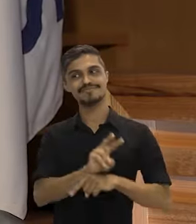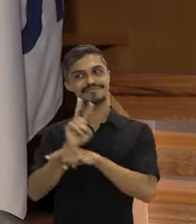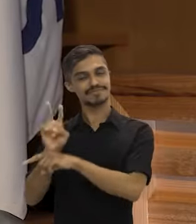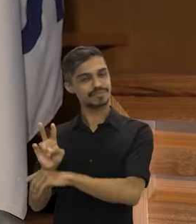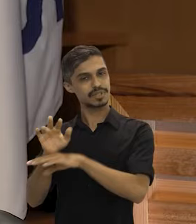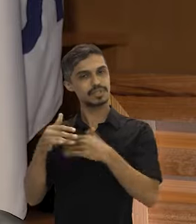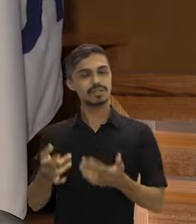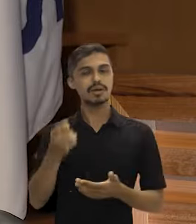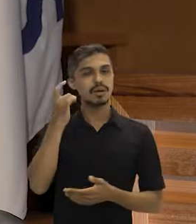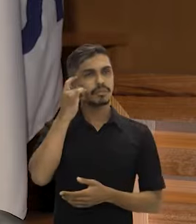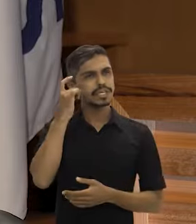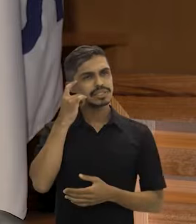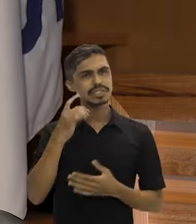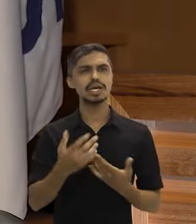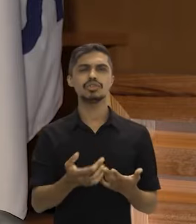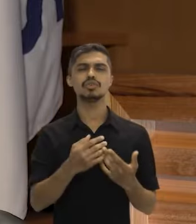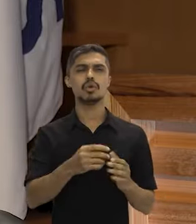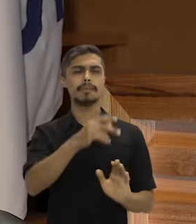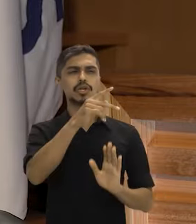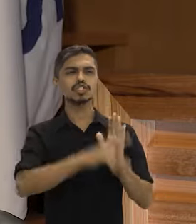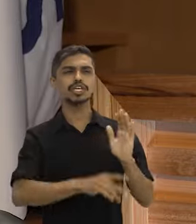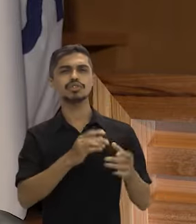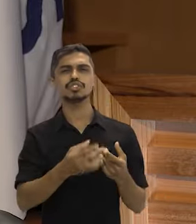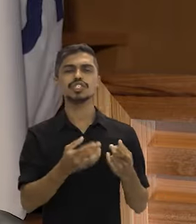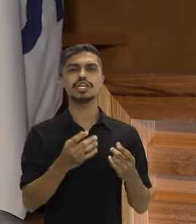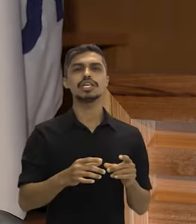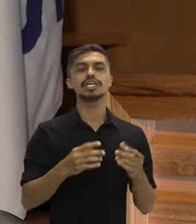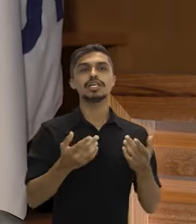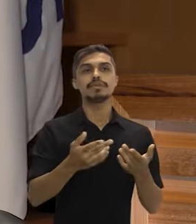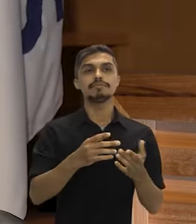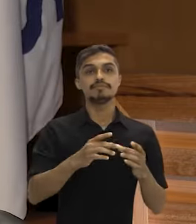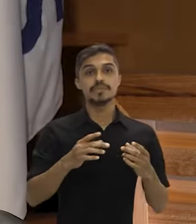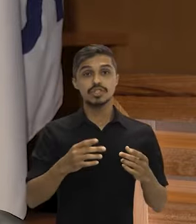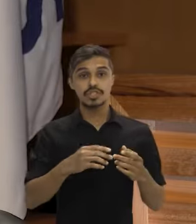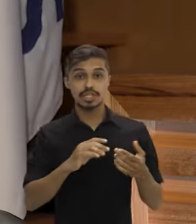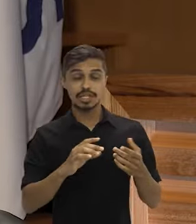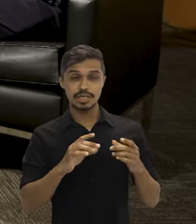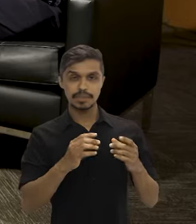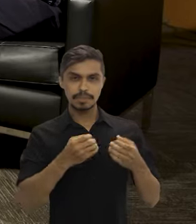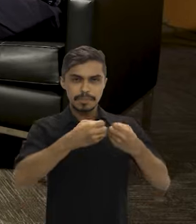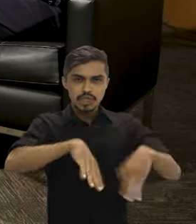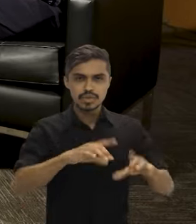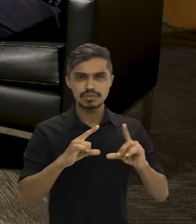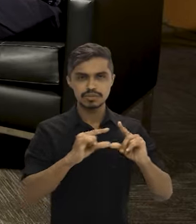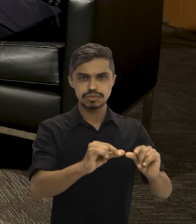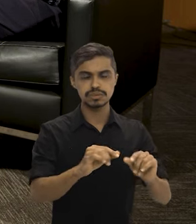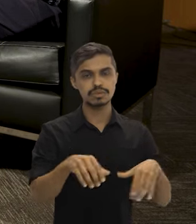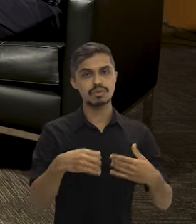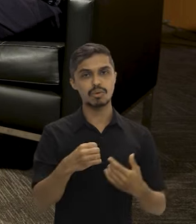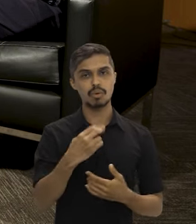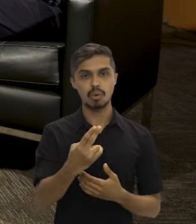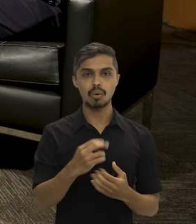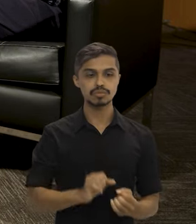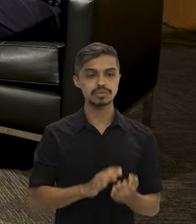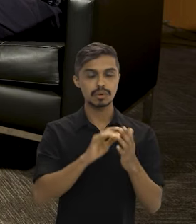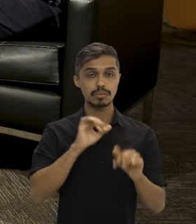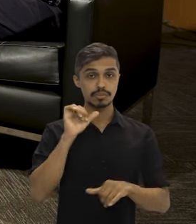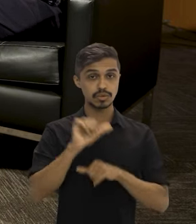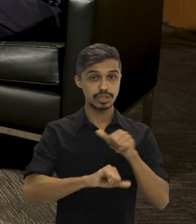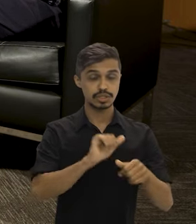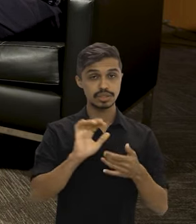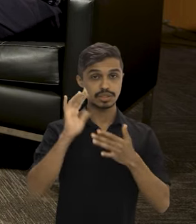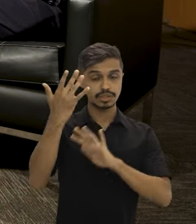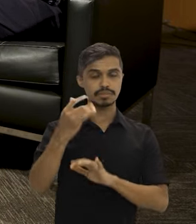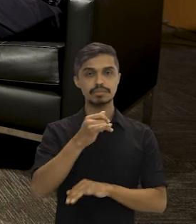pensando no plano de enfrentamento às